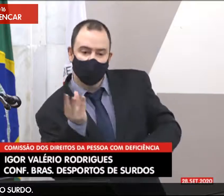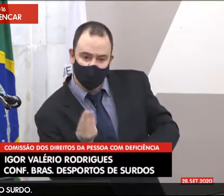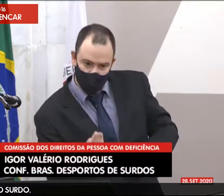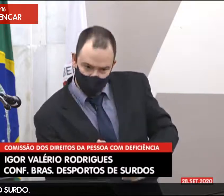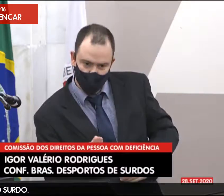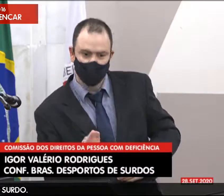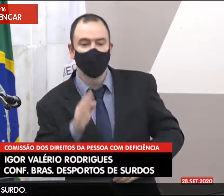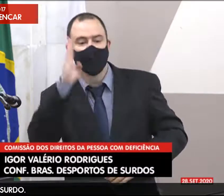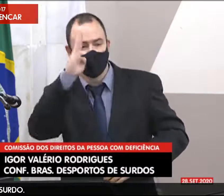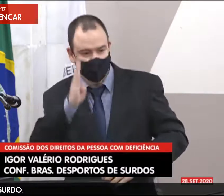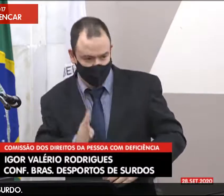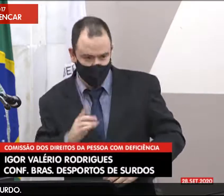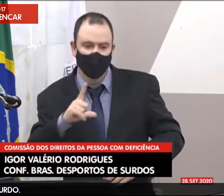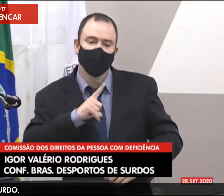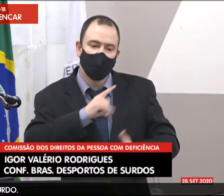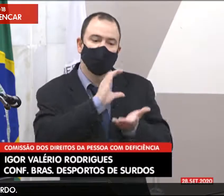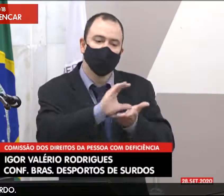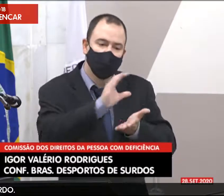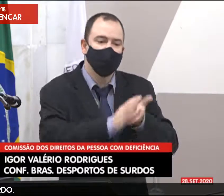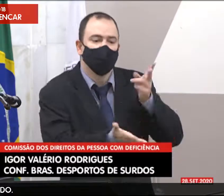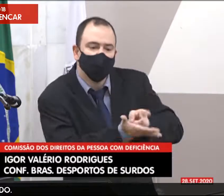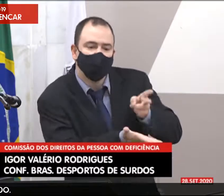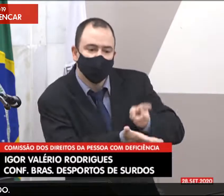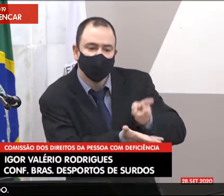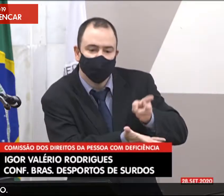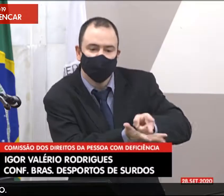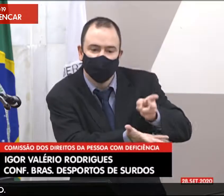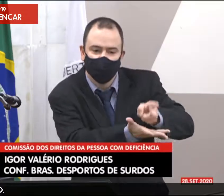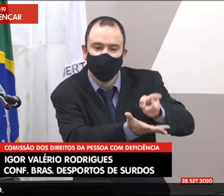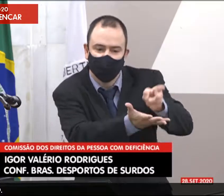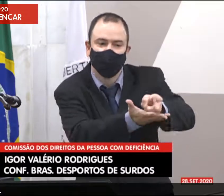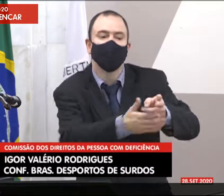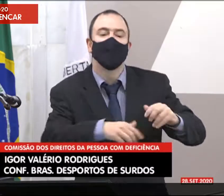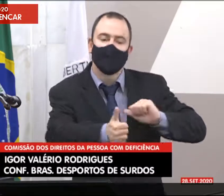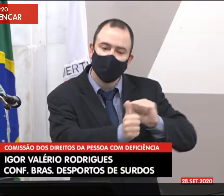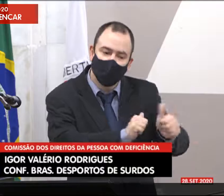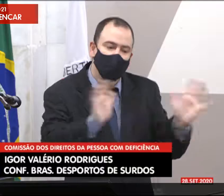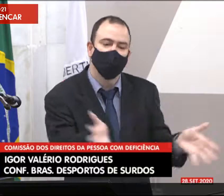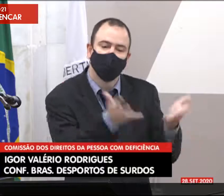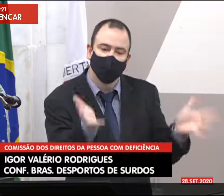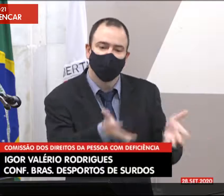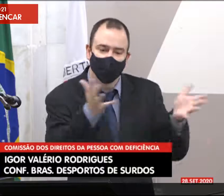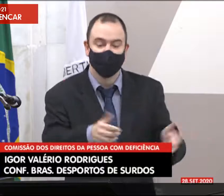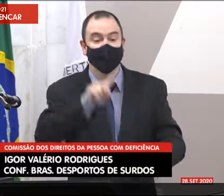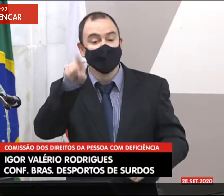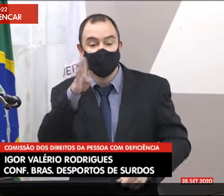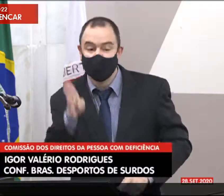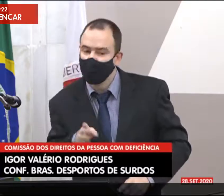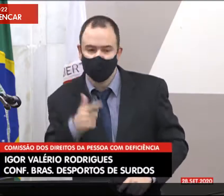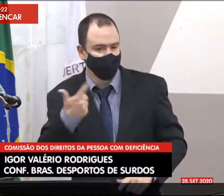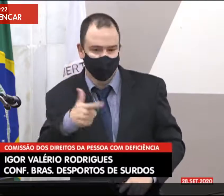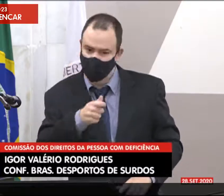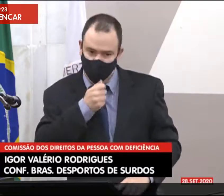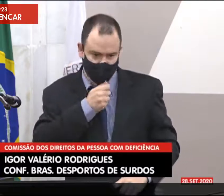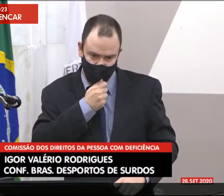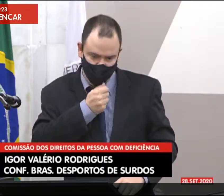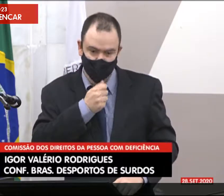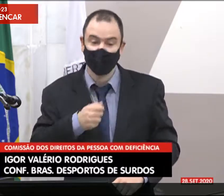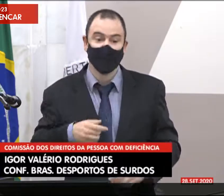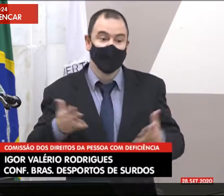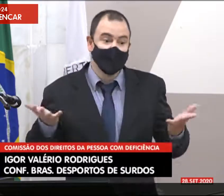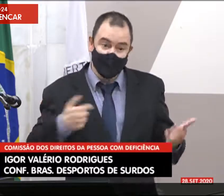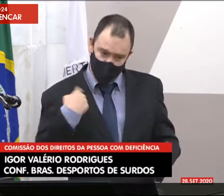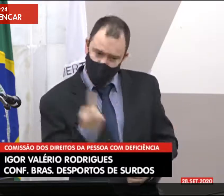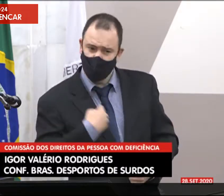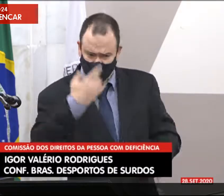Então, para o esporte paralímpico, para que dê continuidade a esse apoio e essa sustentabilidade para